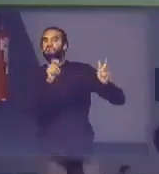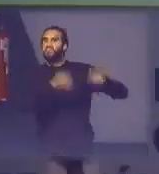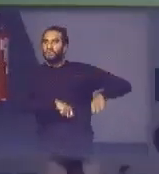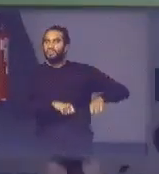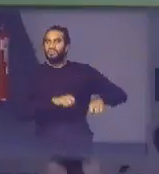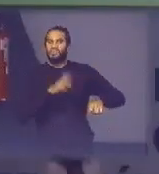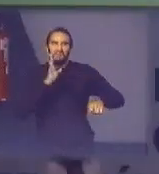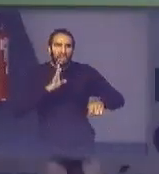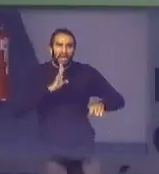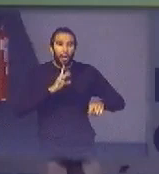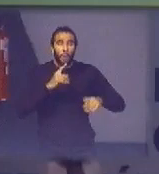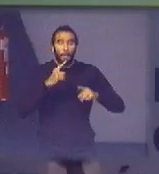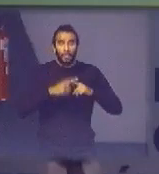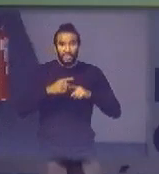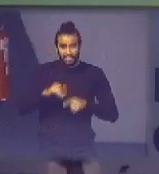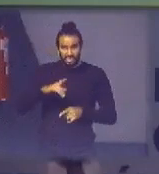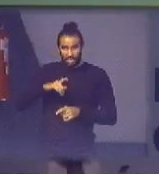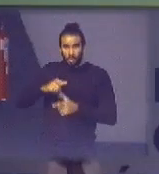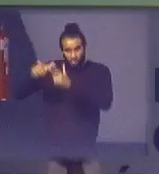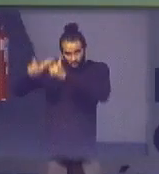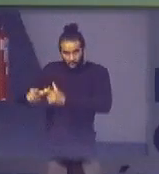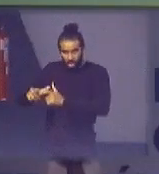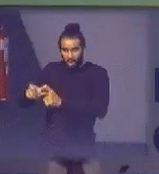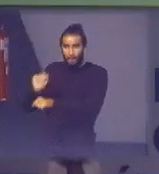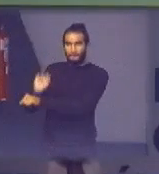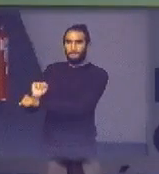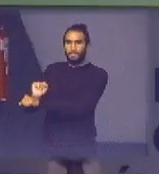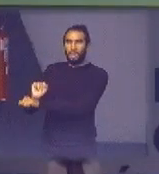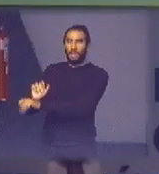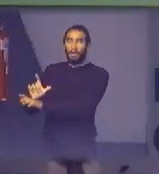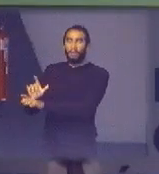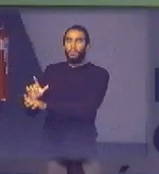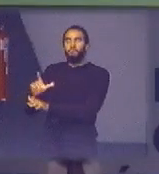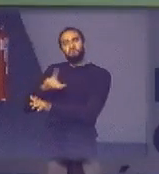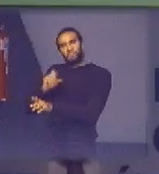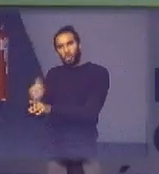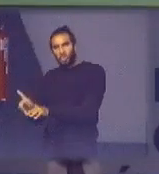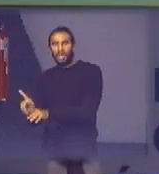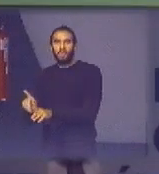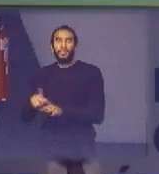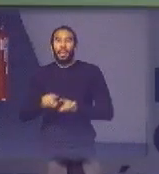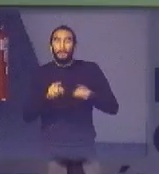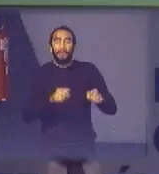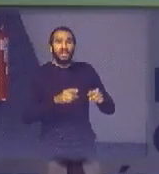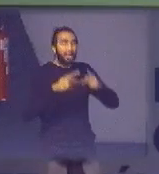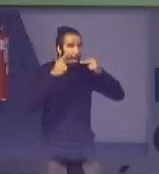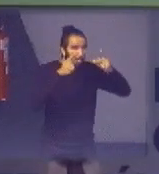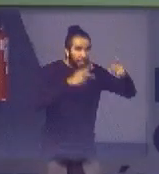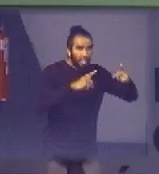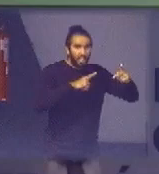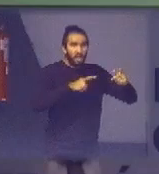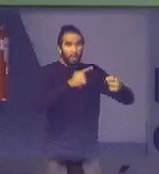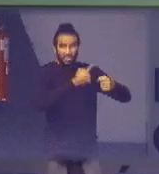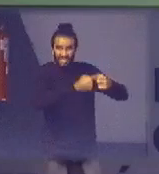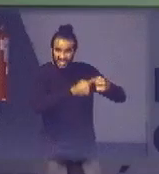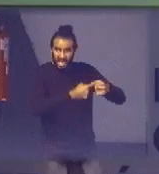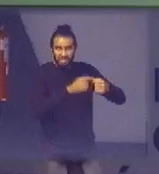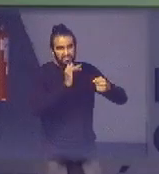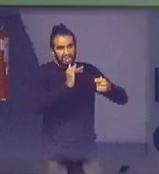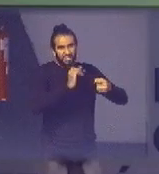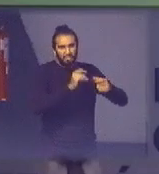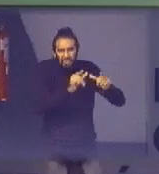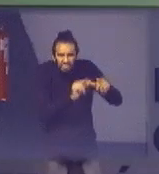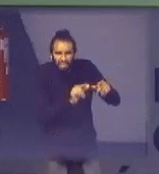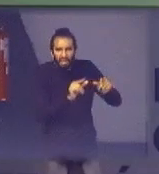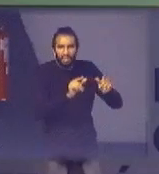fixo quando você faz campanha você mobiliza todo um público mobiliza uma cidade inteira principalmente cidades pequenas e